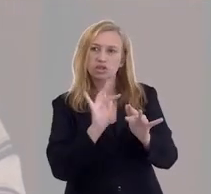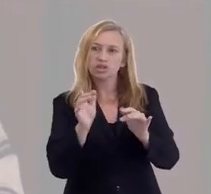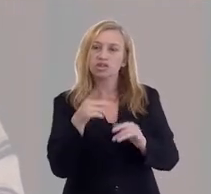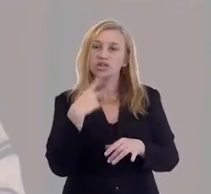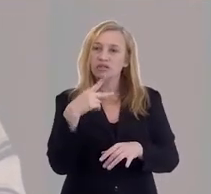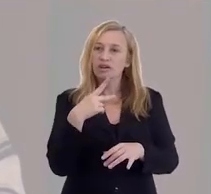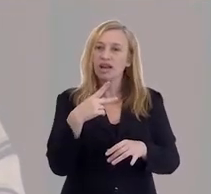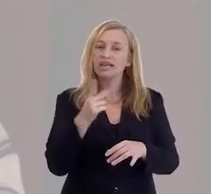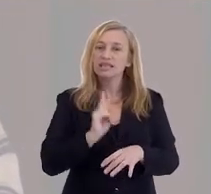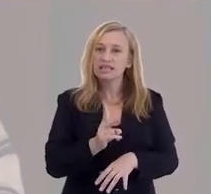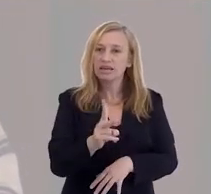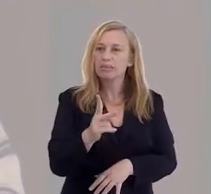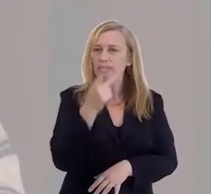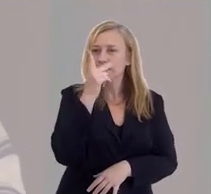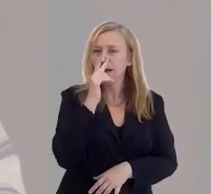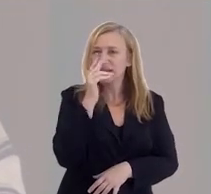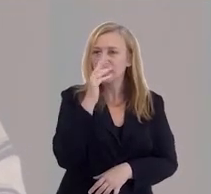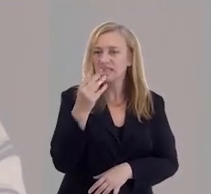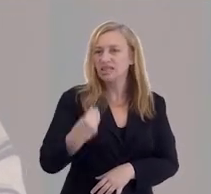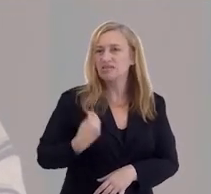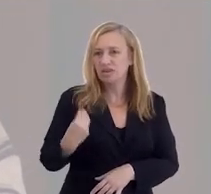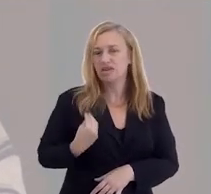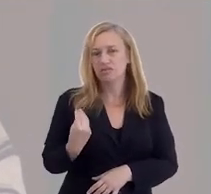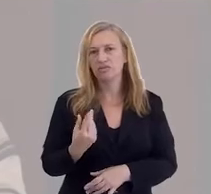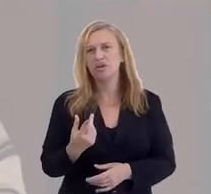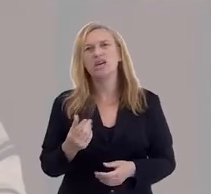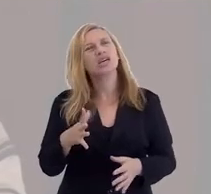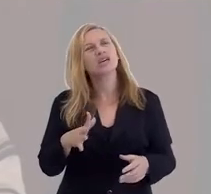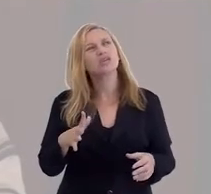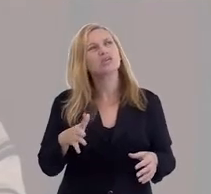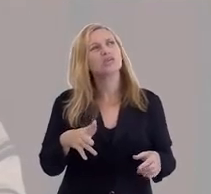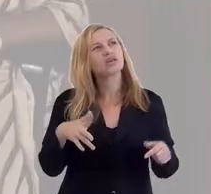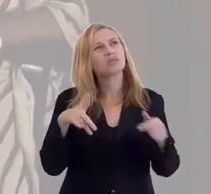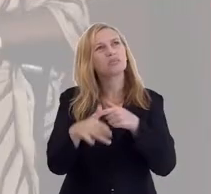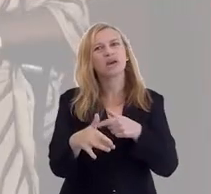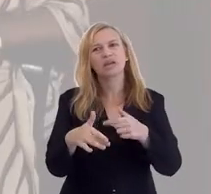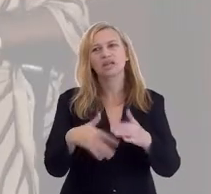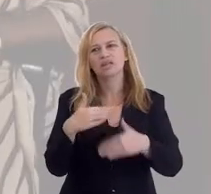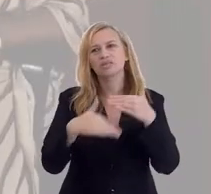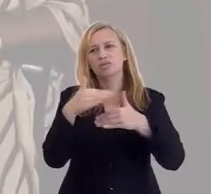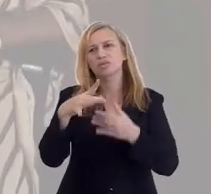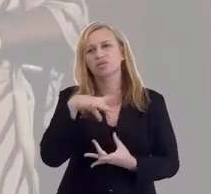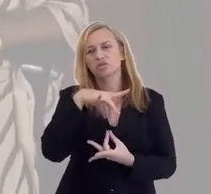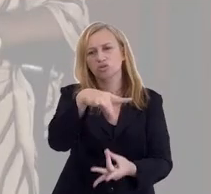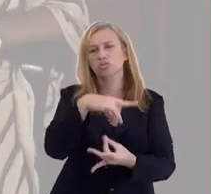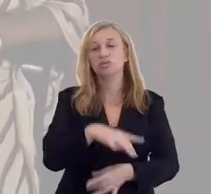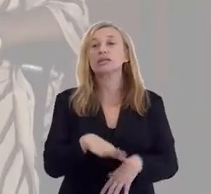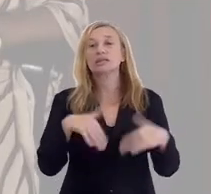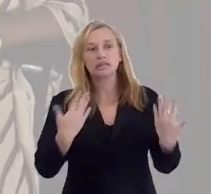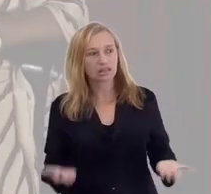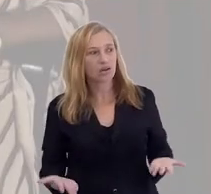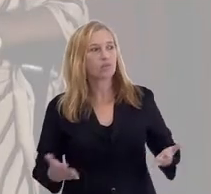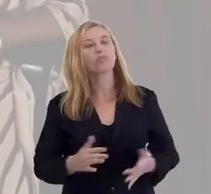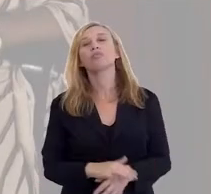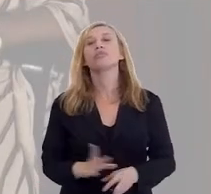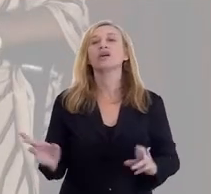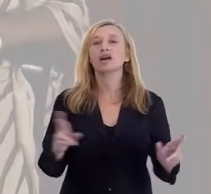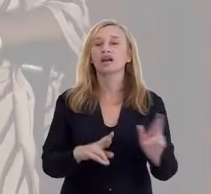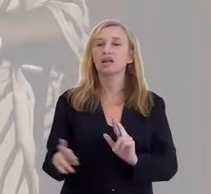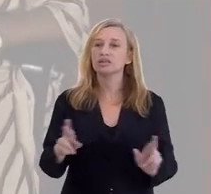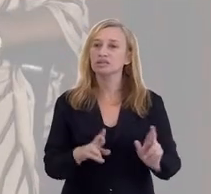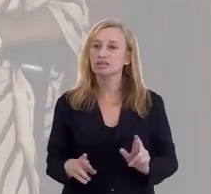eles estivessem vivos. Isso atrapalha a evolução desse espírito? Então, qual é a nossa relação com o